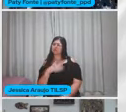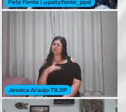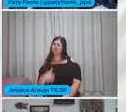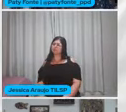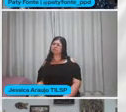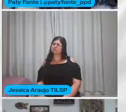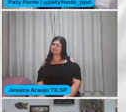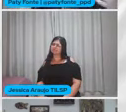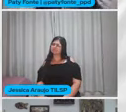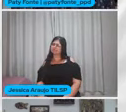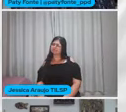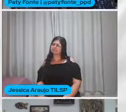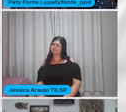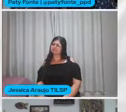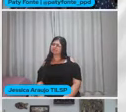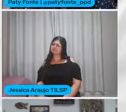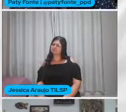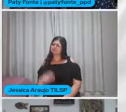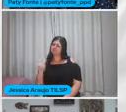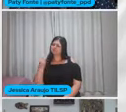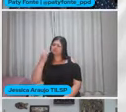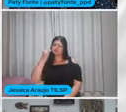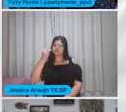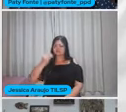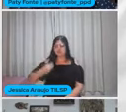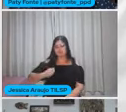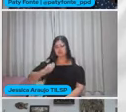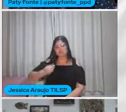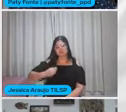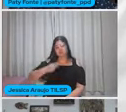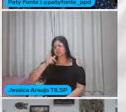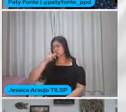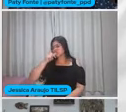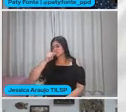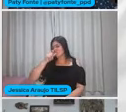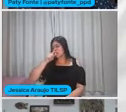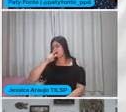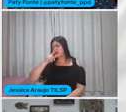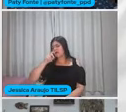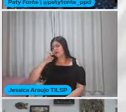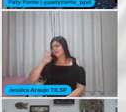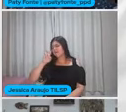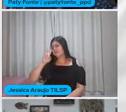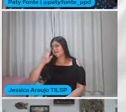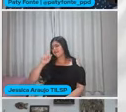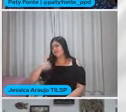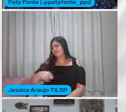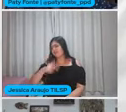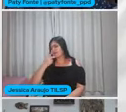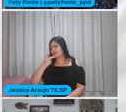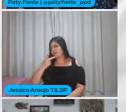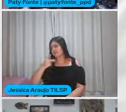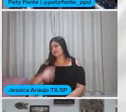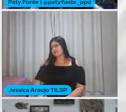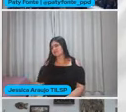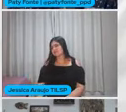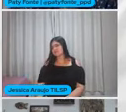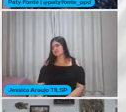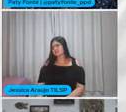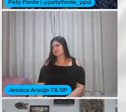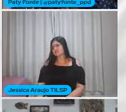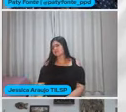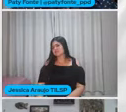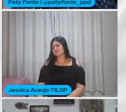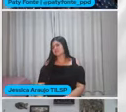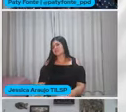O que essas crianças Estão vivenciando No dia da água Com lembrancinha de EVA O você diz sobre isso Mônica? Vou mostrar um